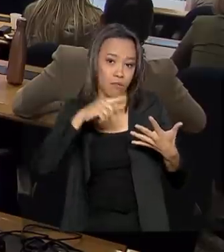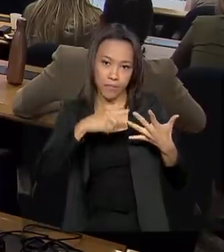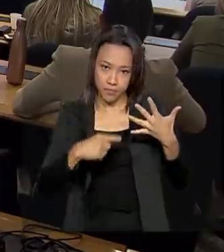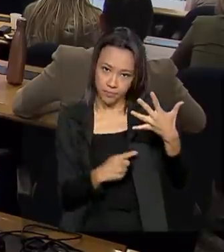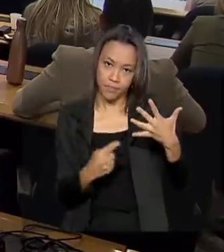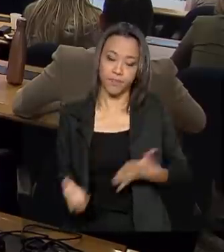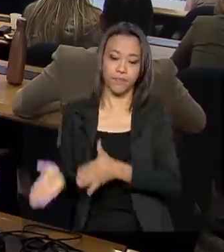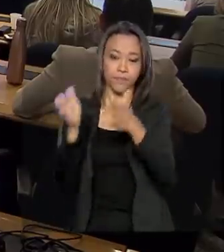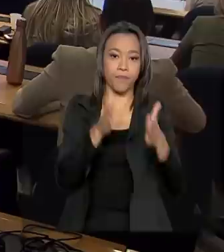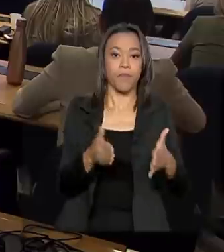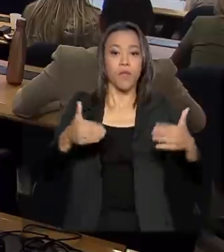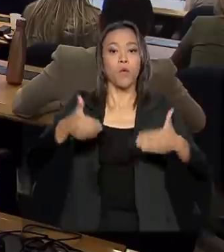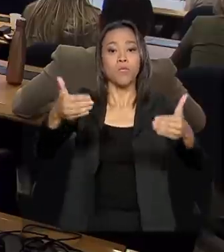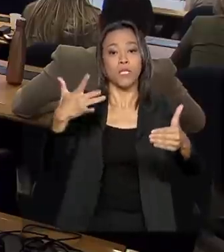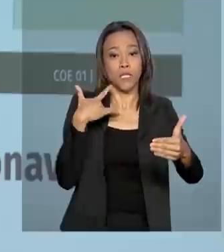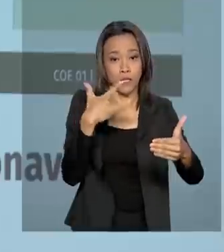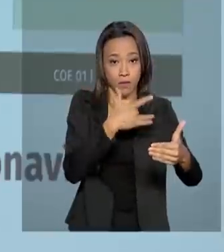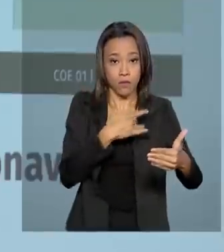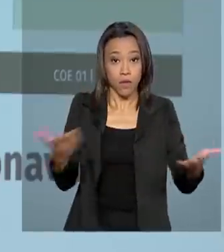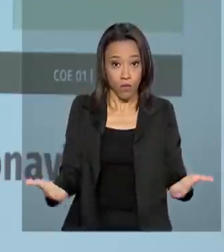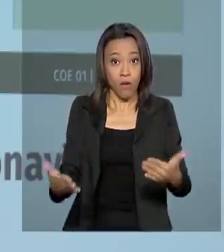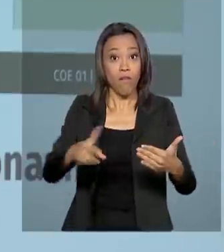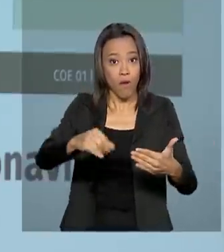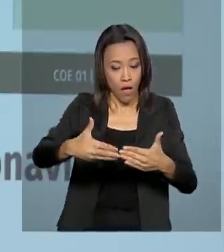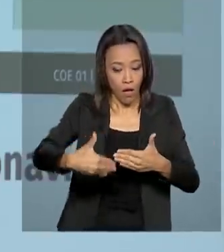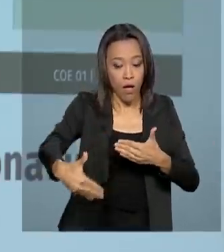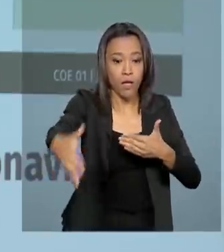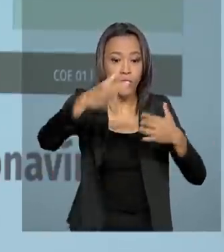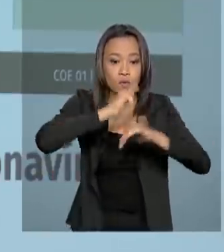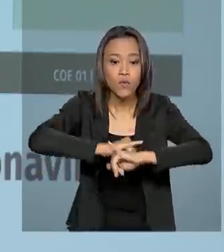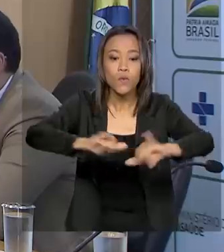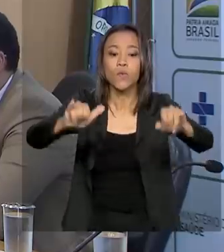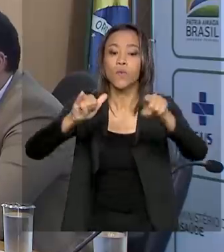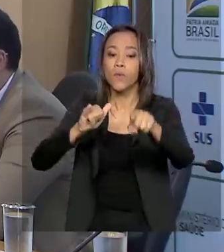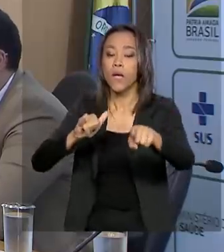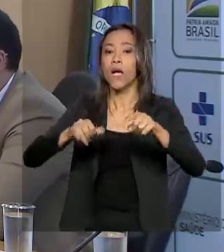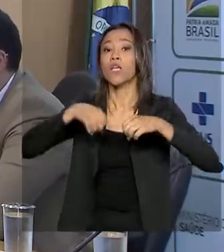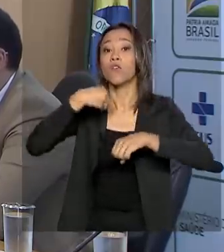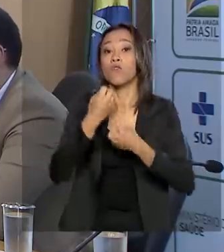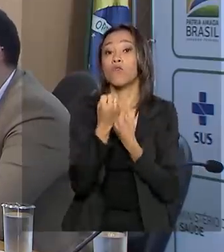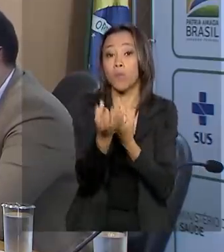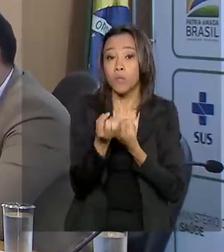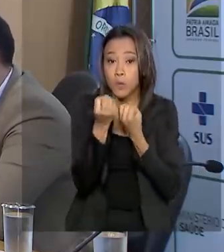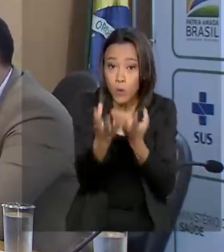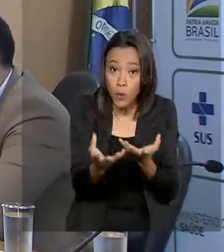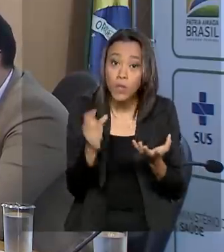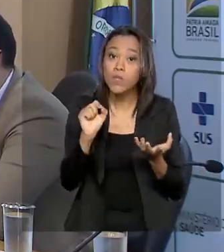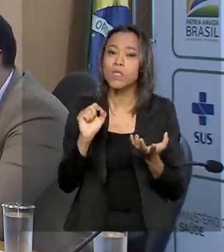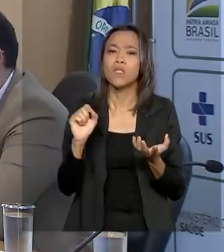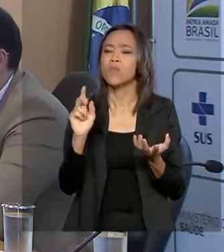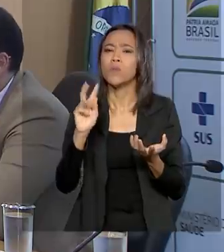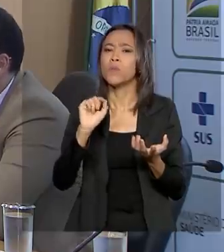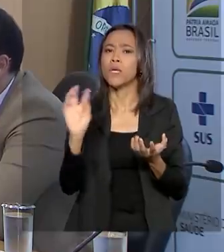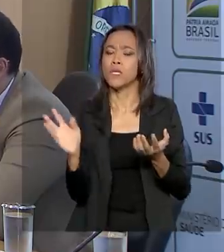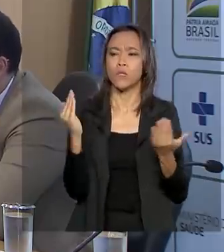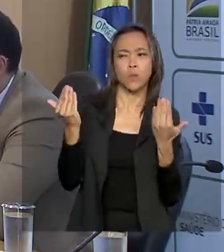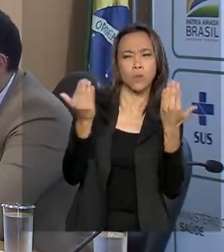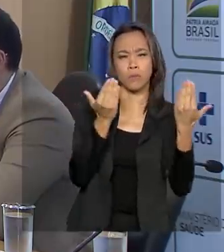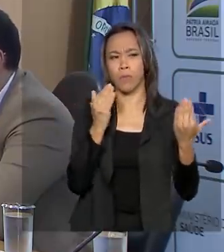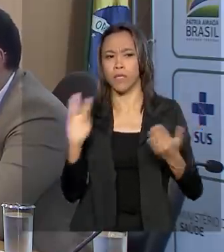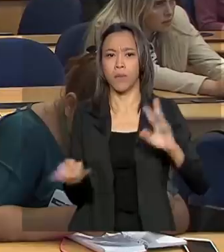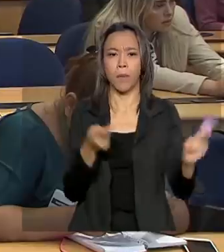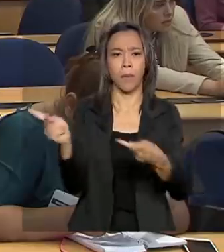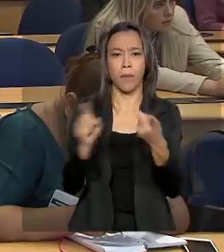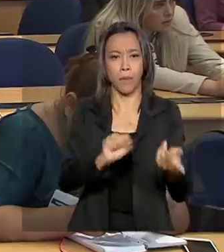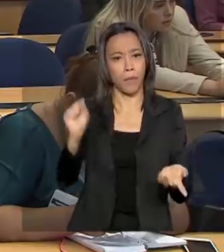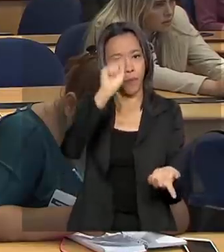Ministério da Saúde vai divulgar, a partir de agora, boletins diários com as atualizações dos números suspeitos de contaminação pelo coronavírus no